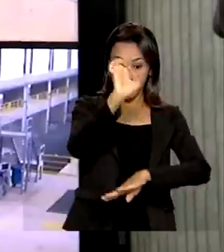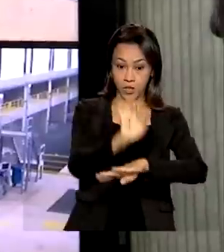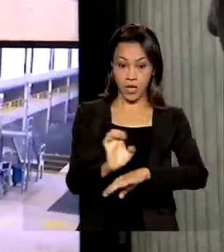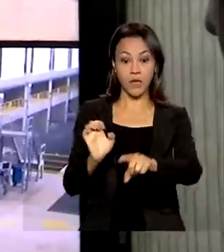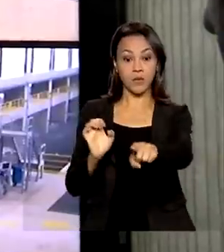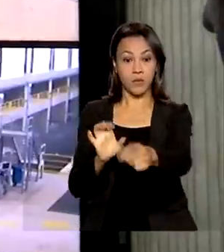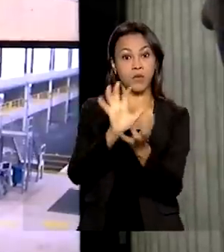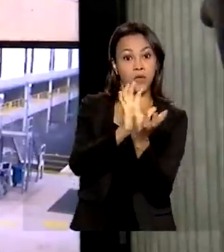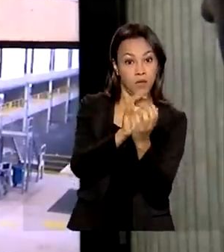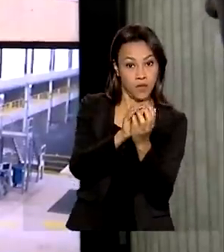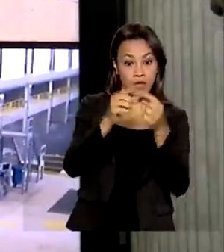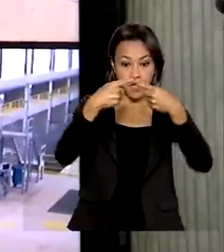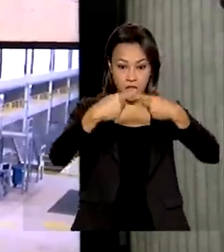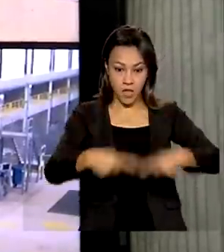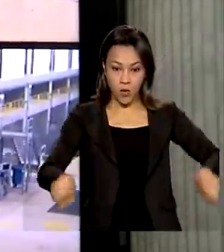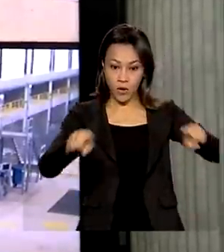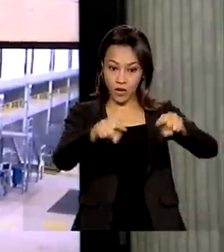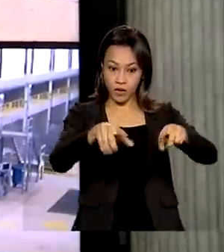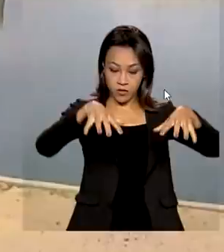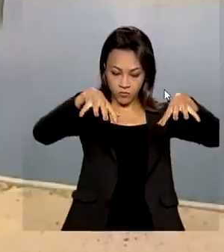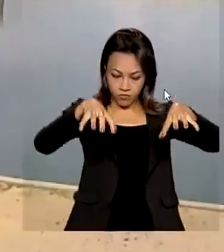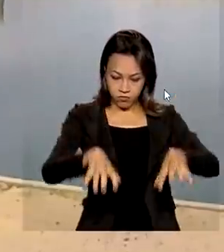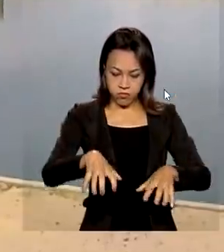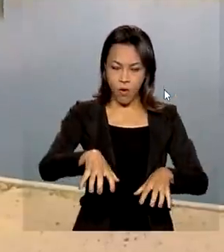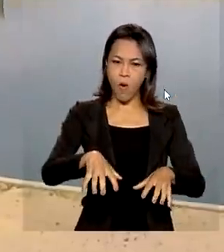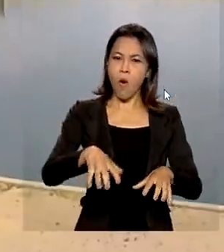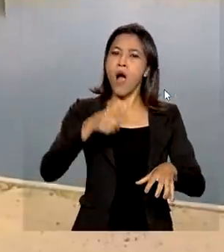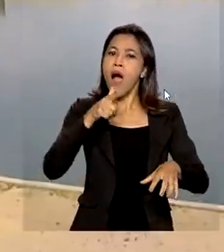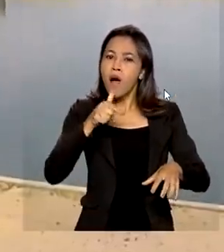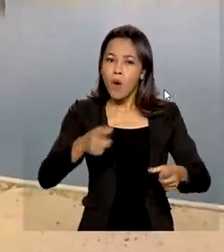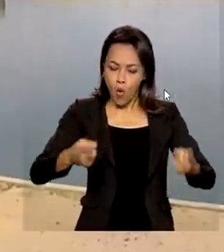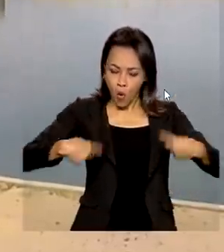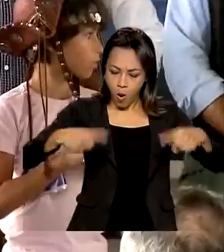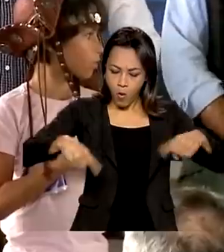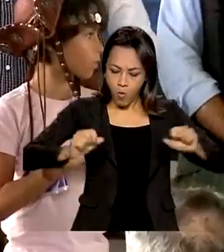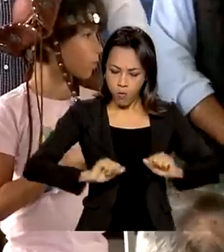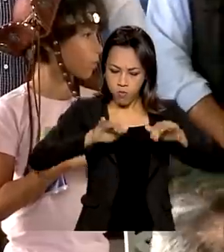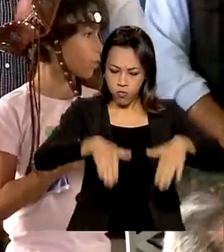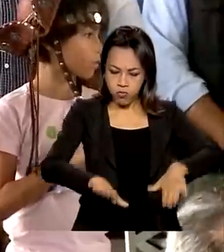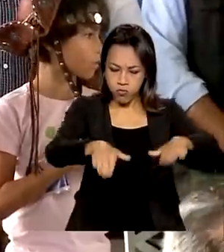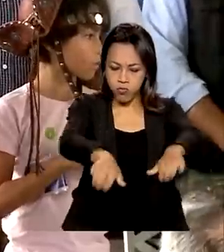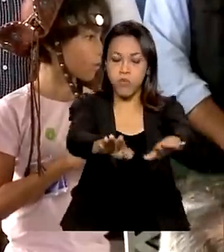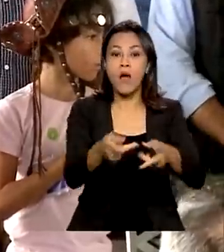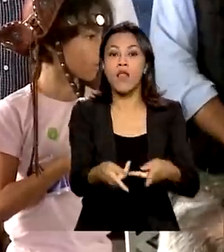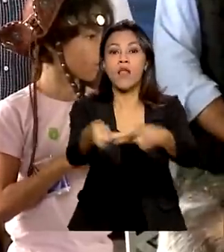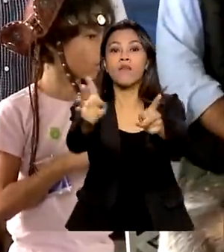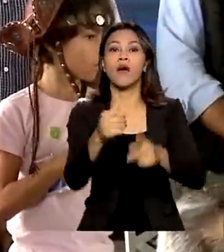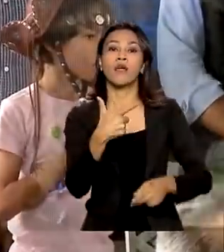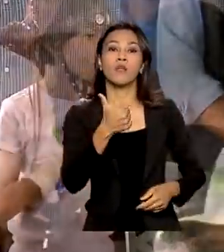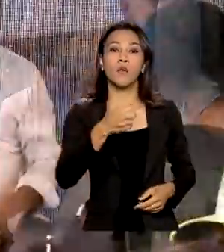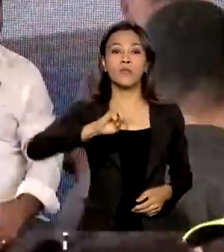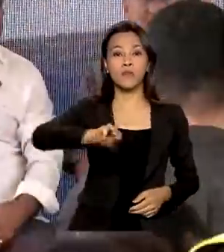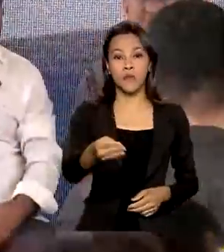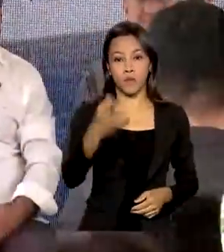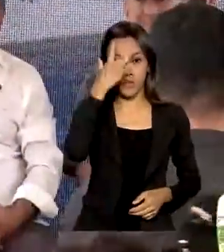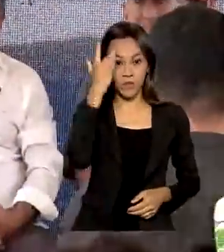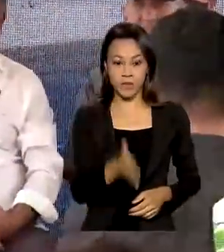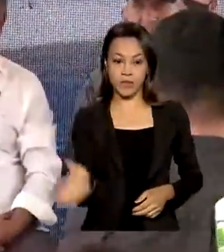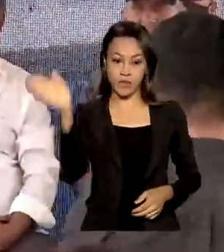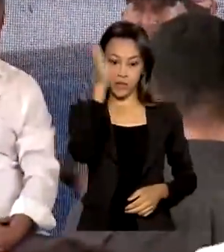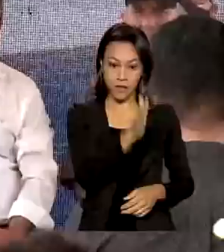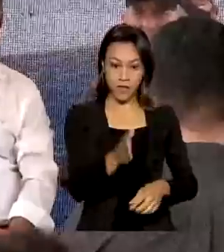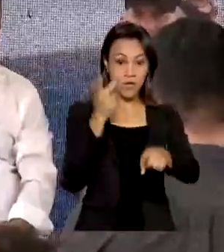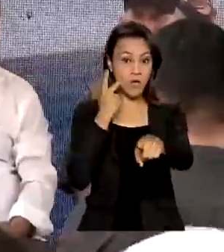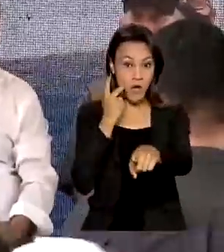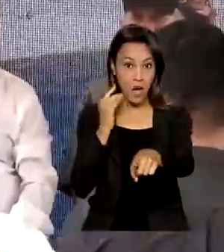ministros inauguraram uma estação de bombeamento capaz de levar água a 12 milhões de pessoas. E no Ceará, Jair